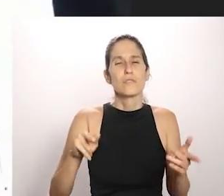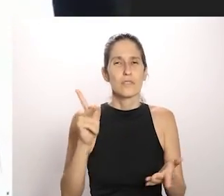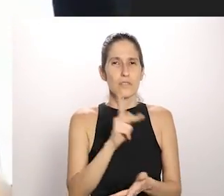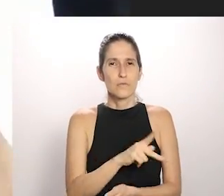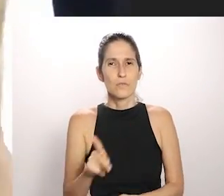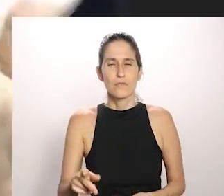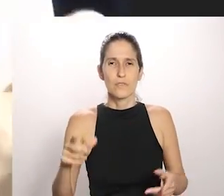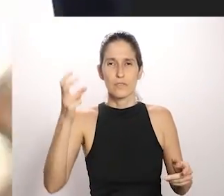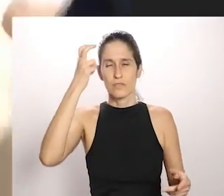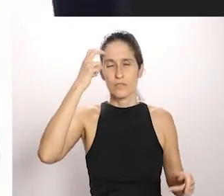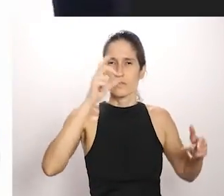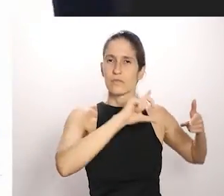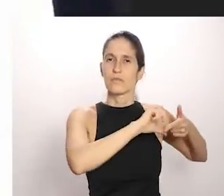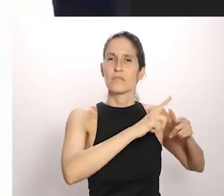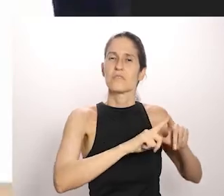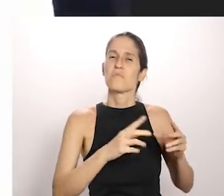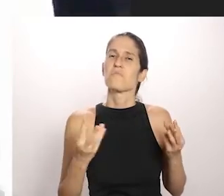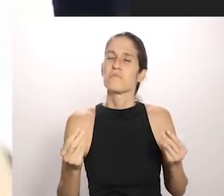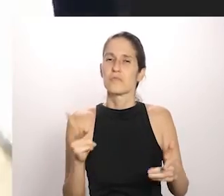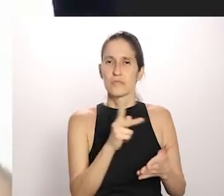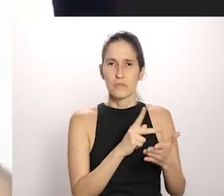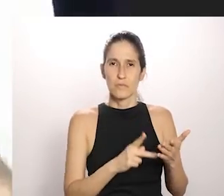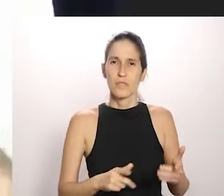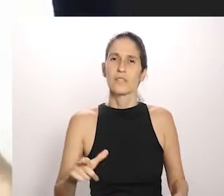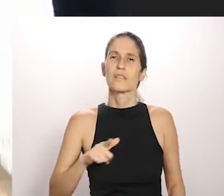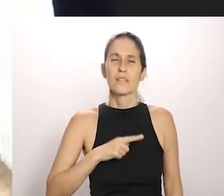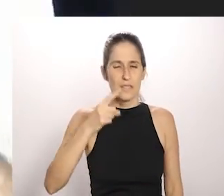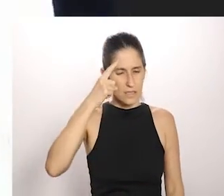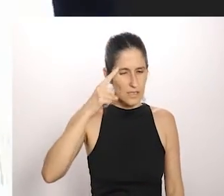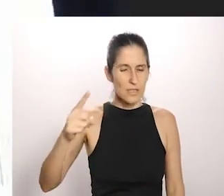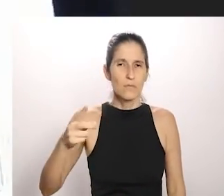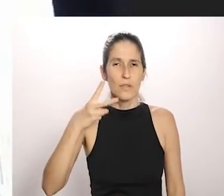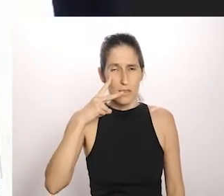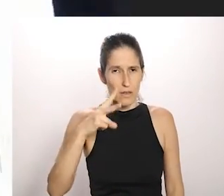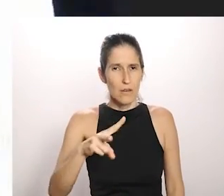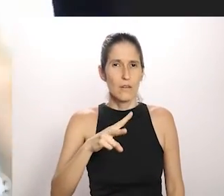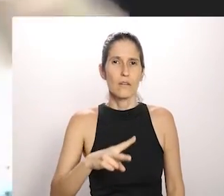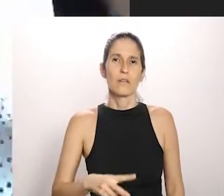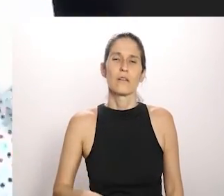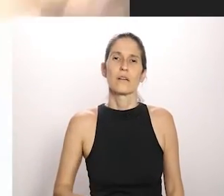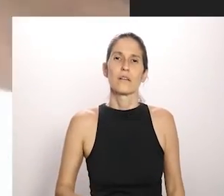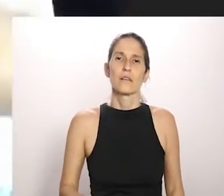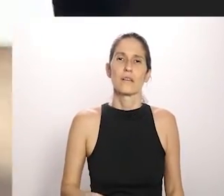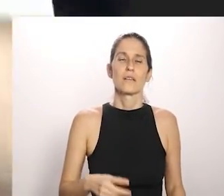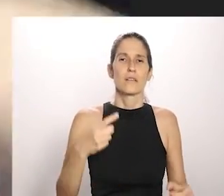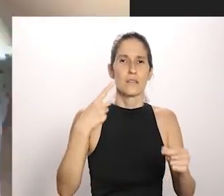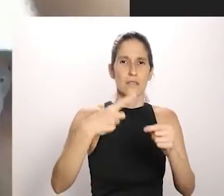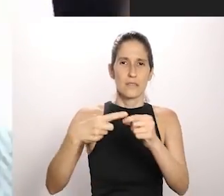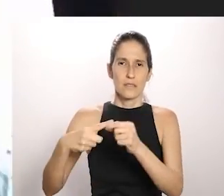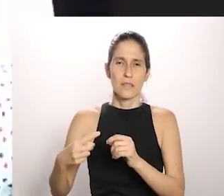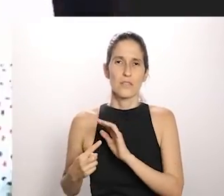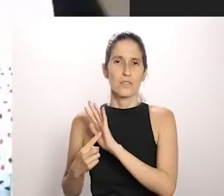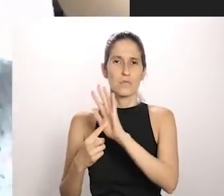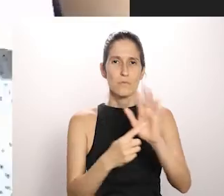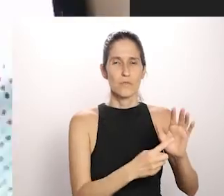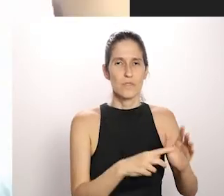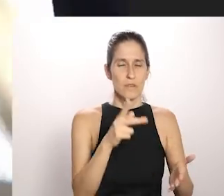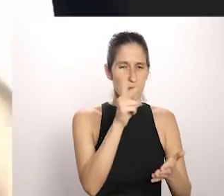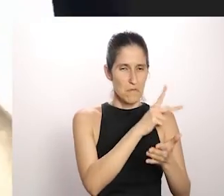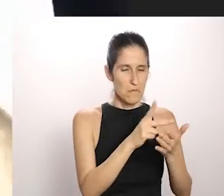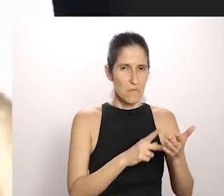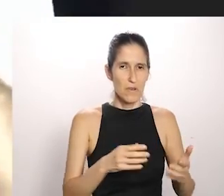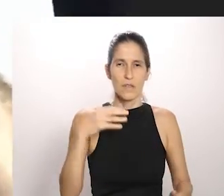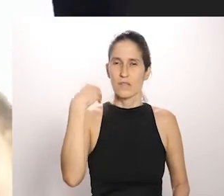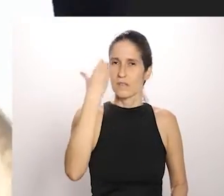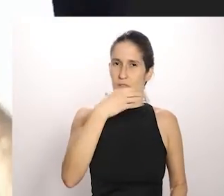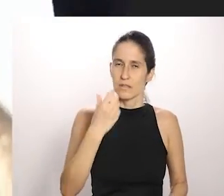acho que Anderson acho que Mestre B vai ter vários poetas então toda semana está acontecendo live em cada cidade está pegando poetas da sua cidade e poetas